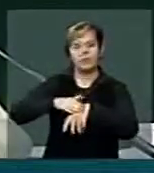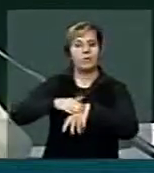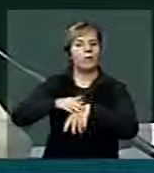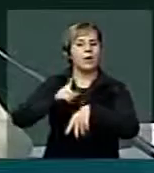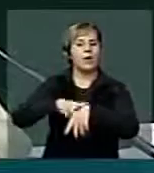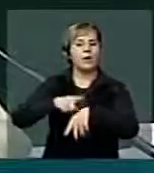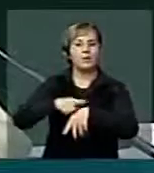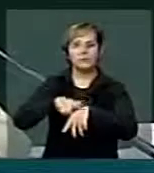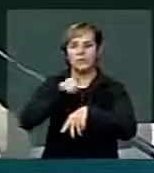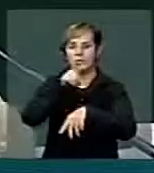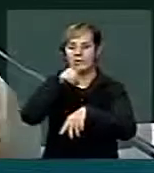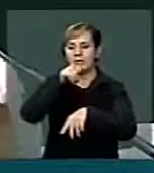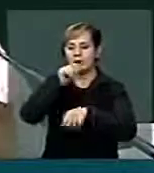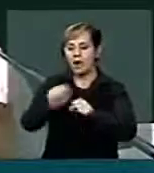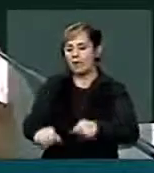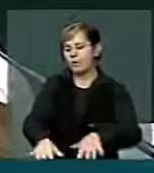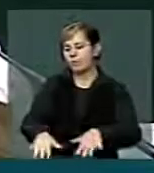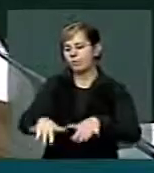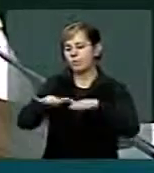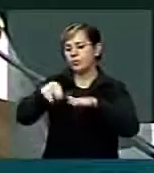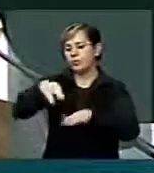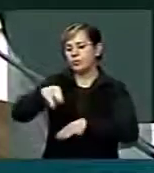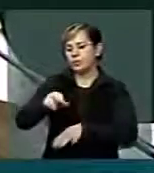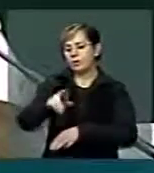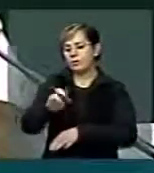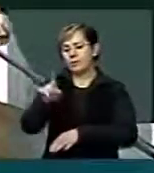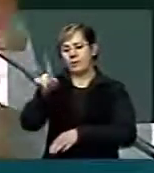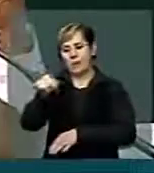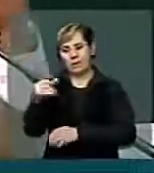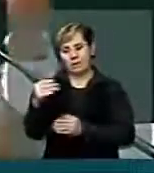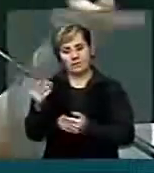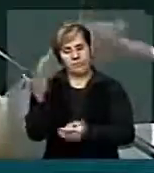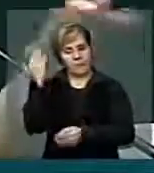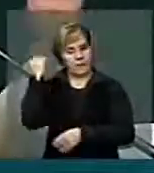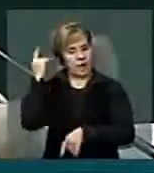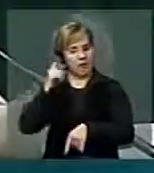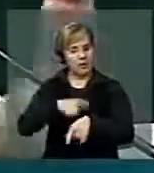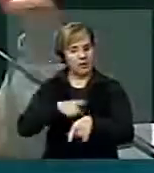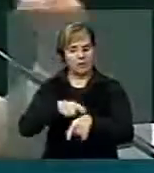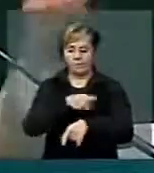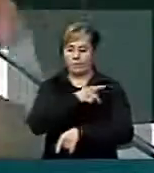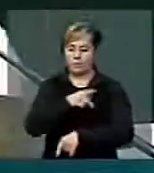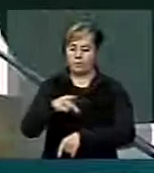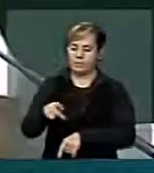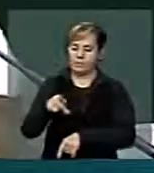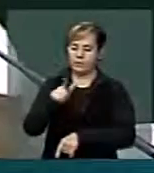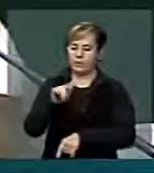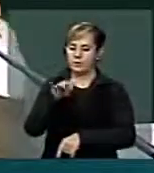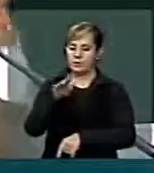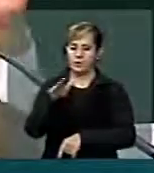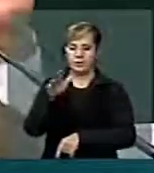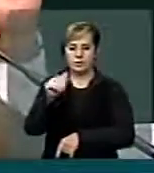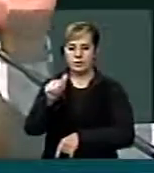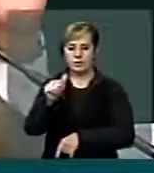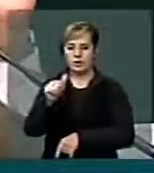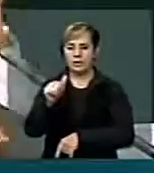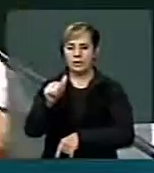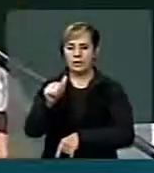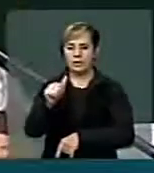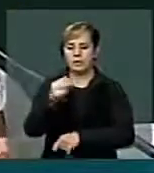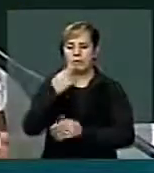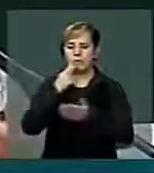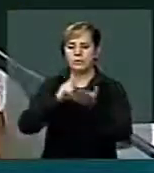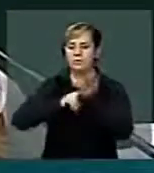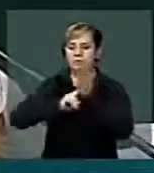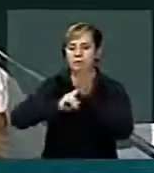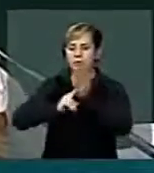ir todo mundo para a sala de aula. E o presidente Lula mandou uma carta de um cidadão que mandou a carta para ele do que era o programa